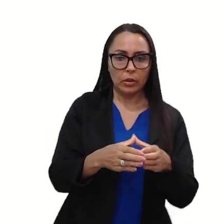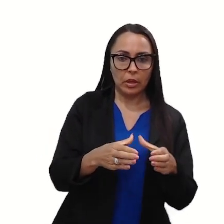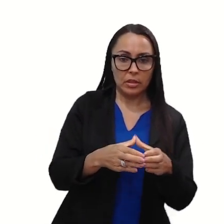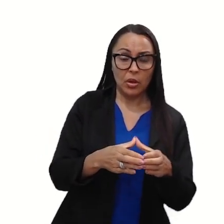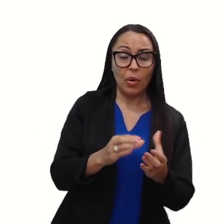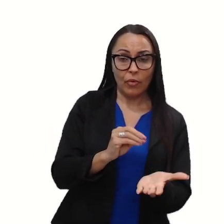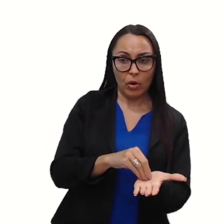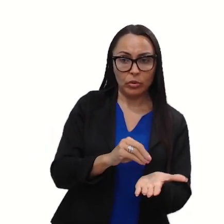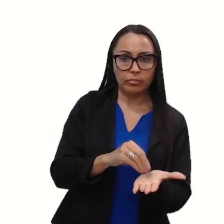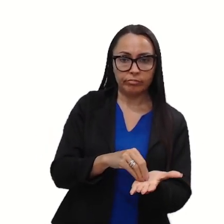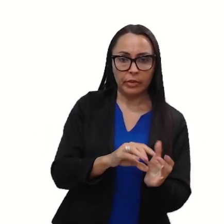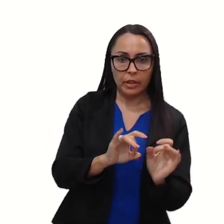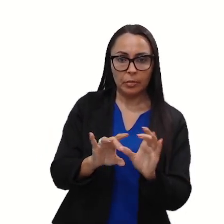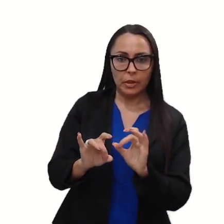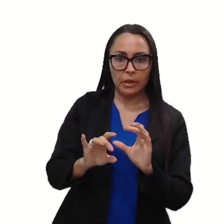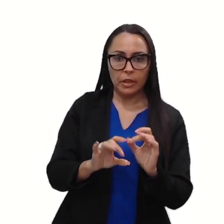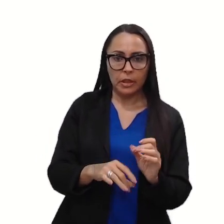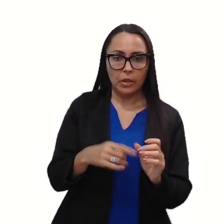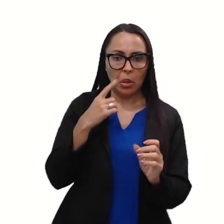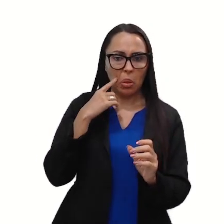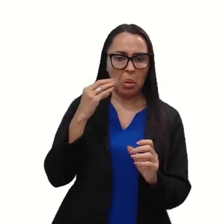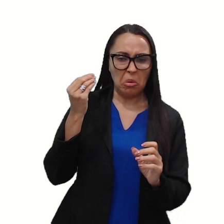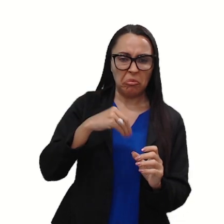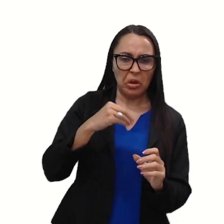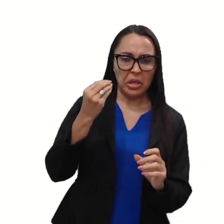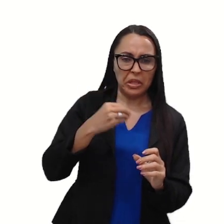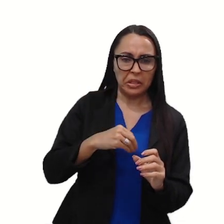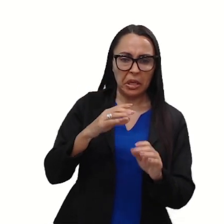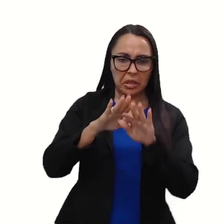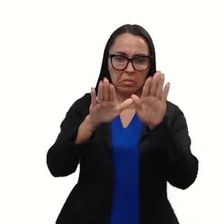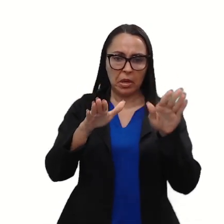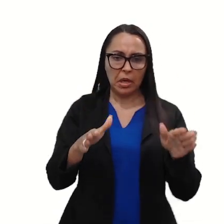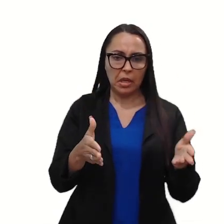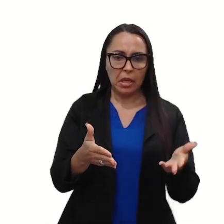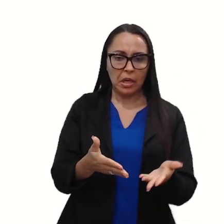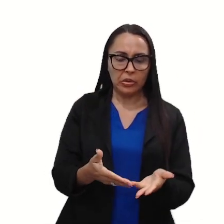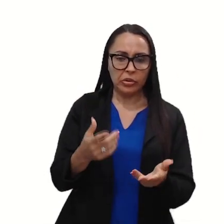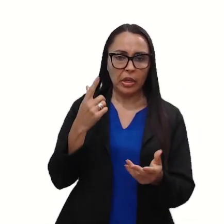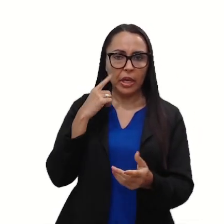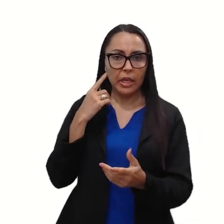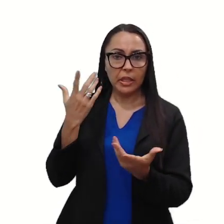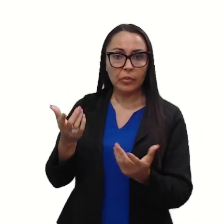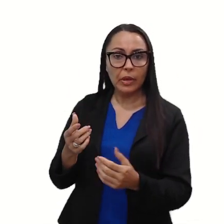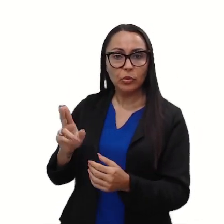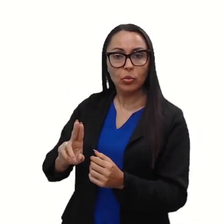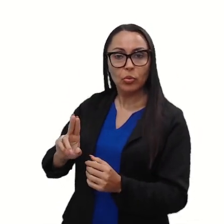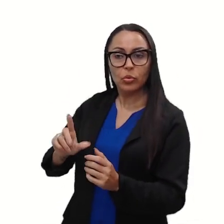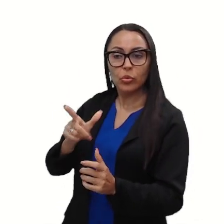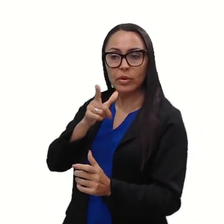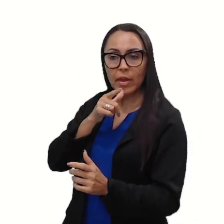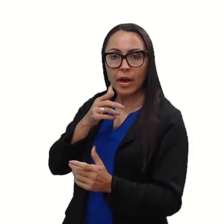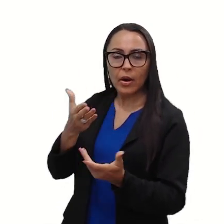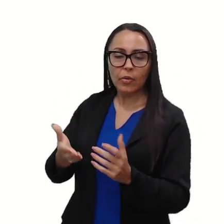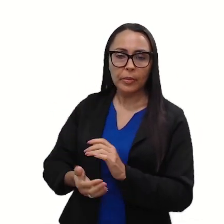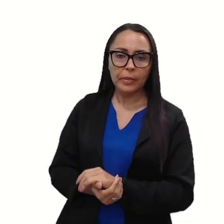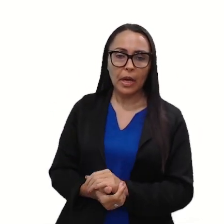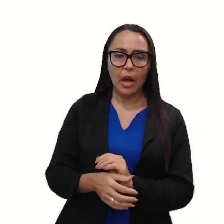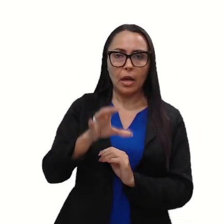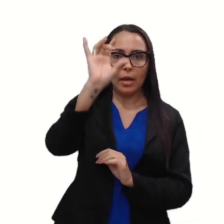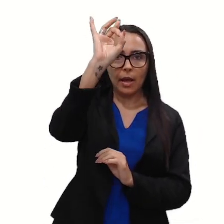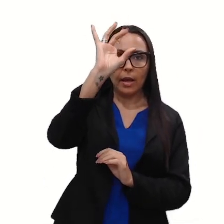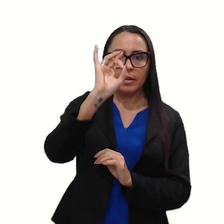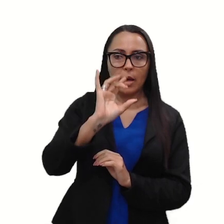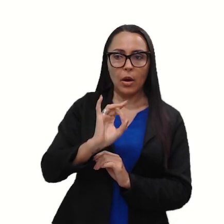de capacitação, defeito na produção da embalagem e aumento no consumo de água. Para cada um desses